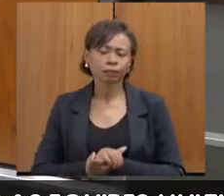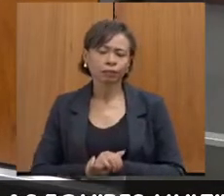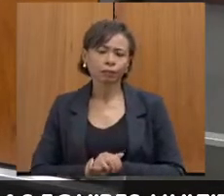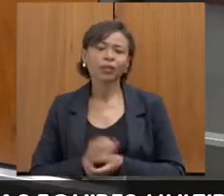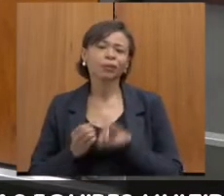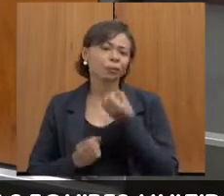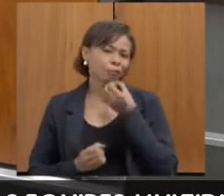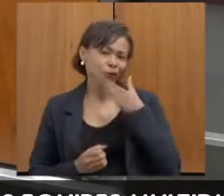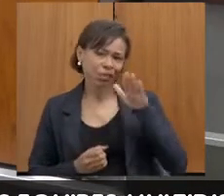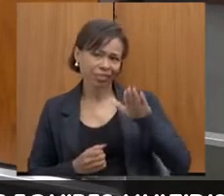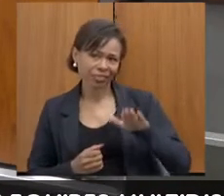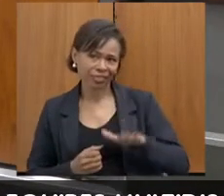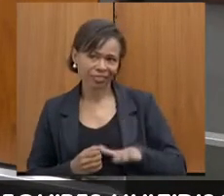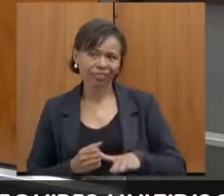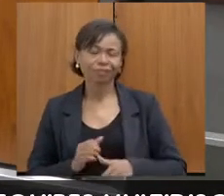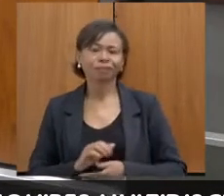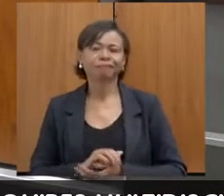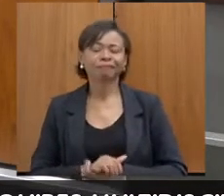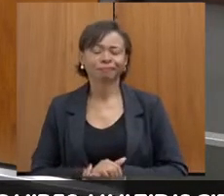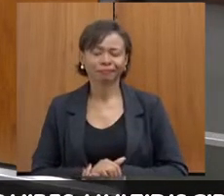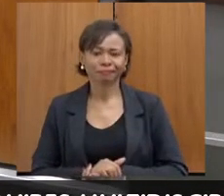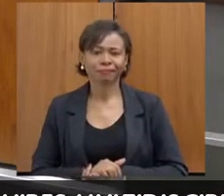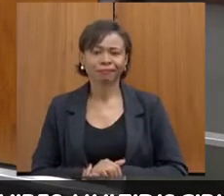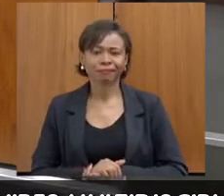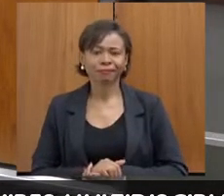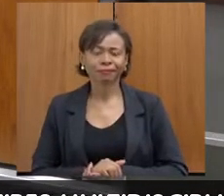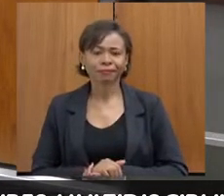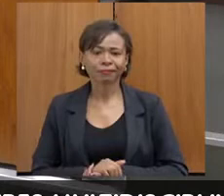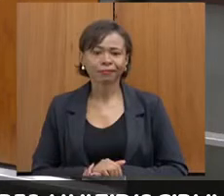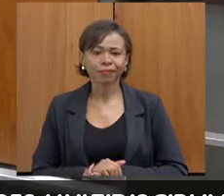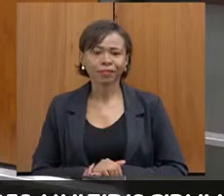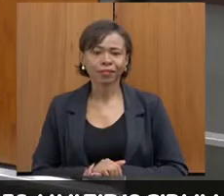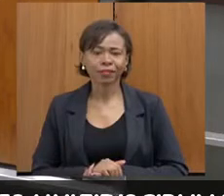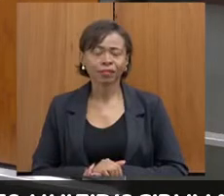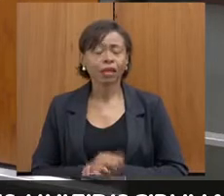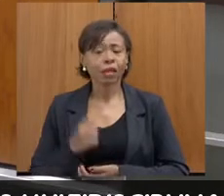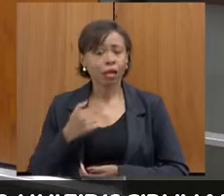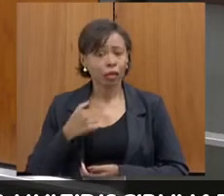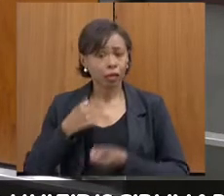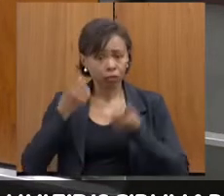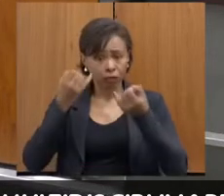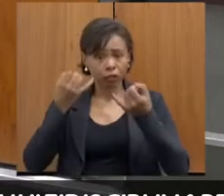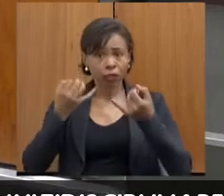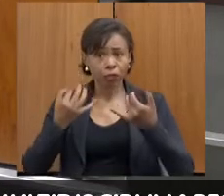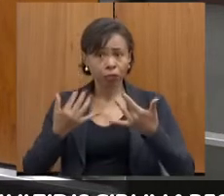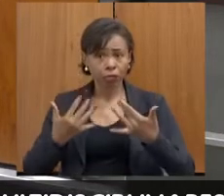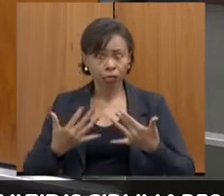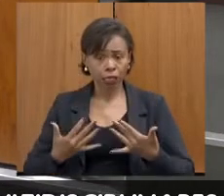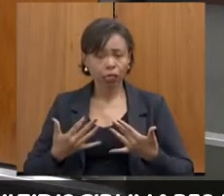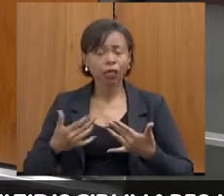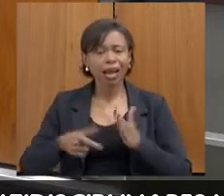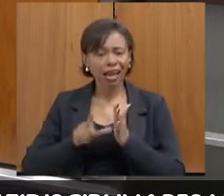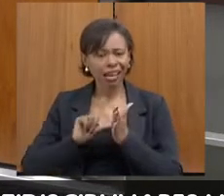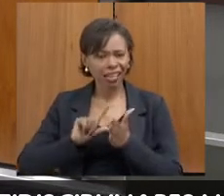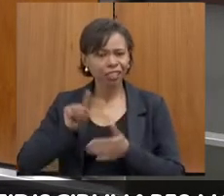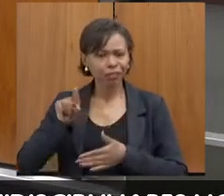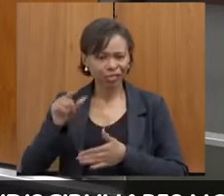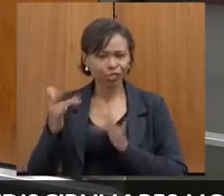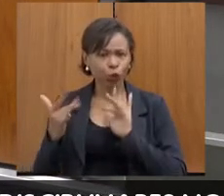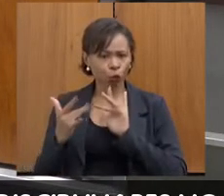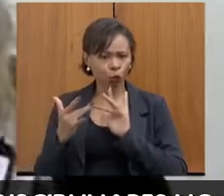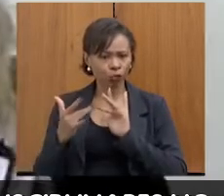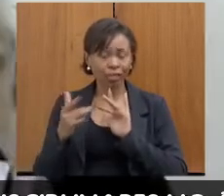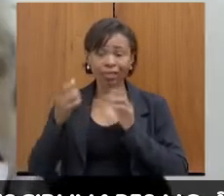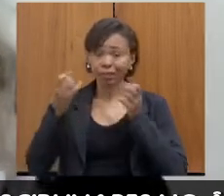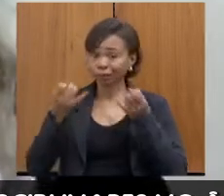Boa tarde. Boa tarde a todos. Como eu expliquei, assim que vocês entraram em contato com a gente, eu informei que aqui não